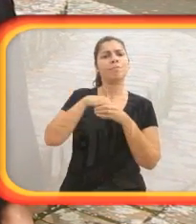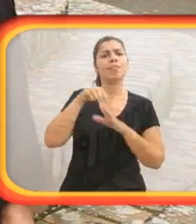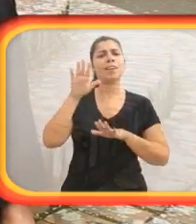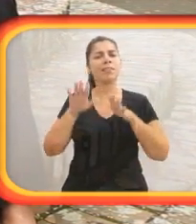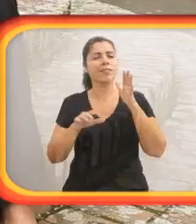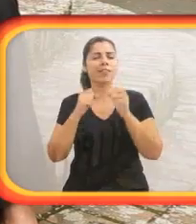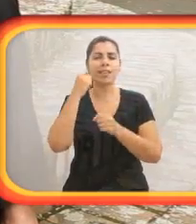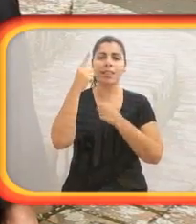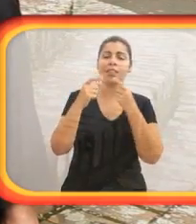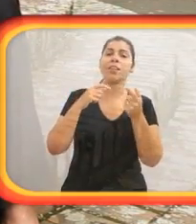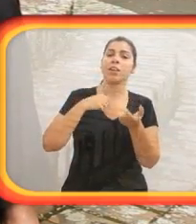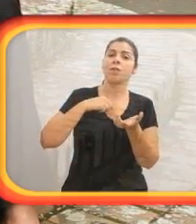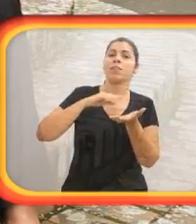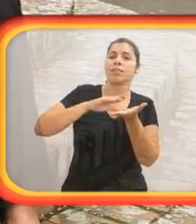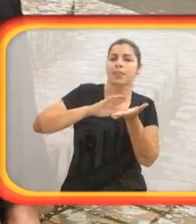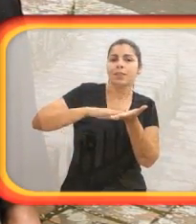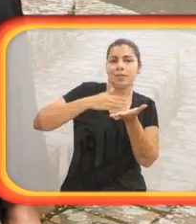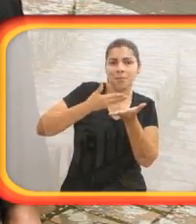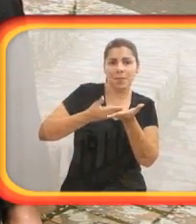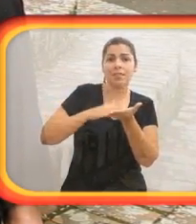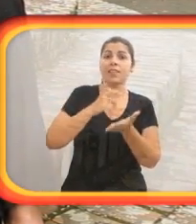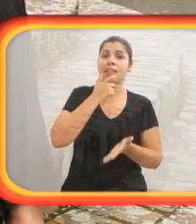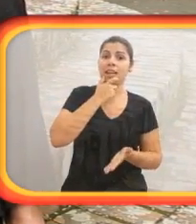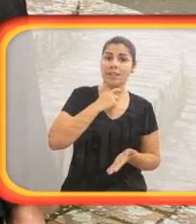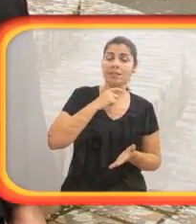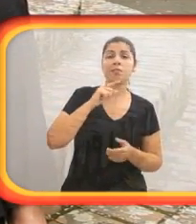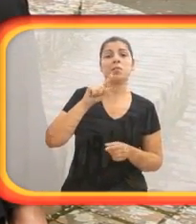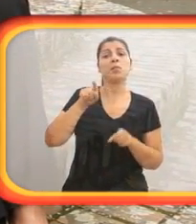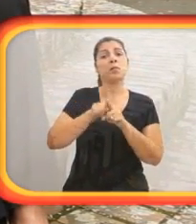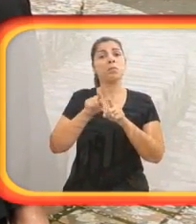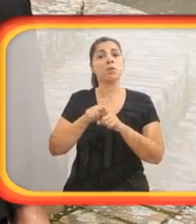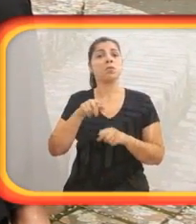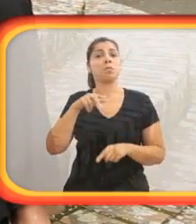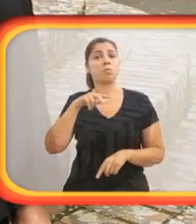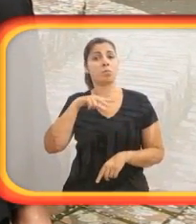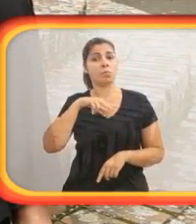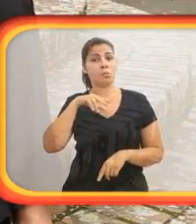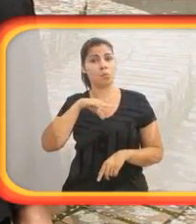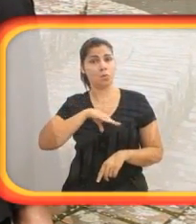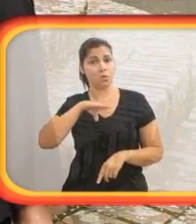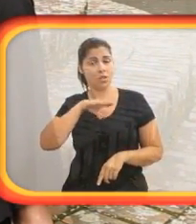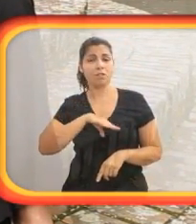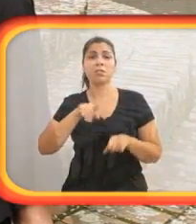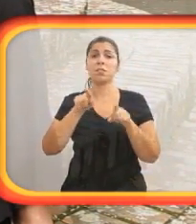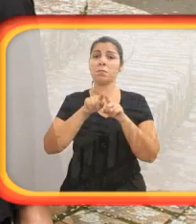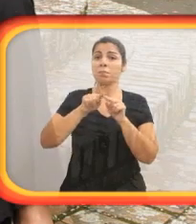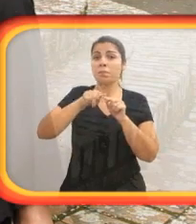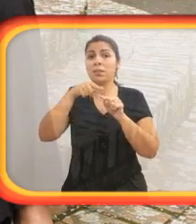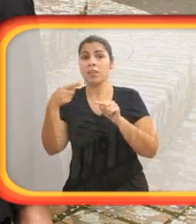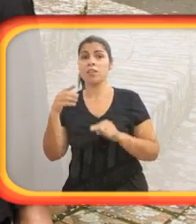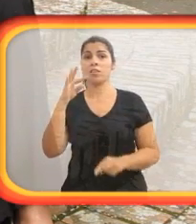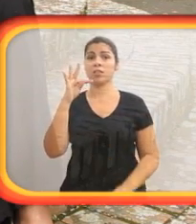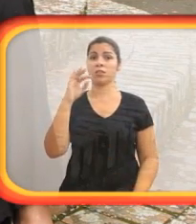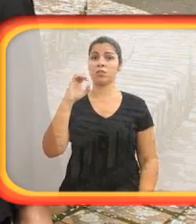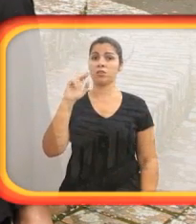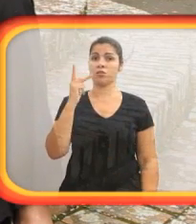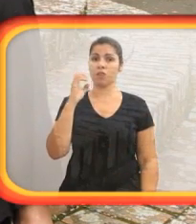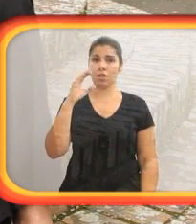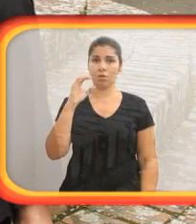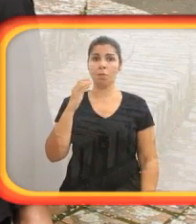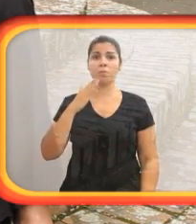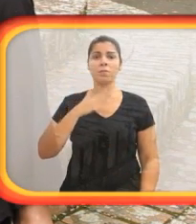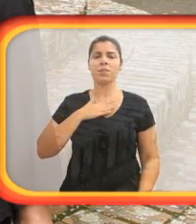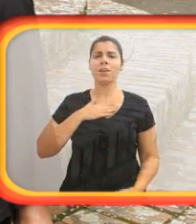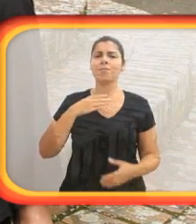companhia que fazia eventos para os estrangeiros. Então eu,